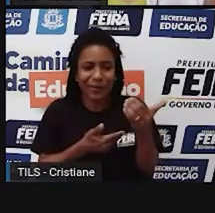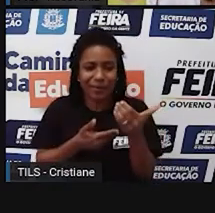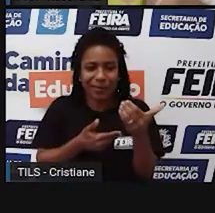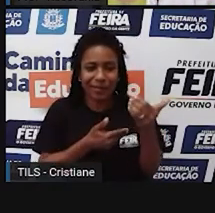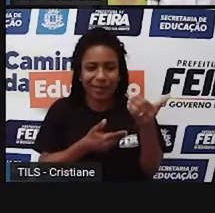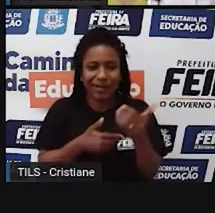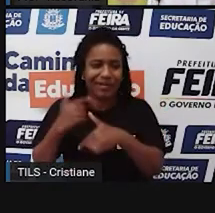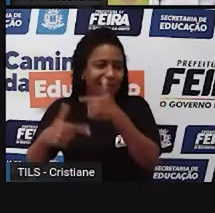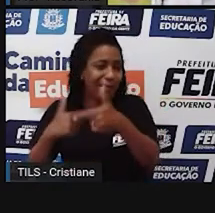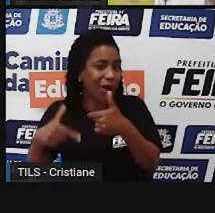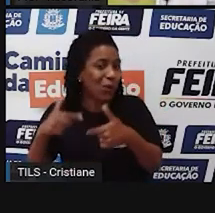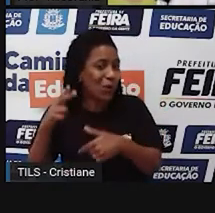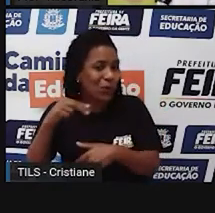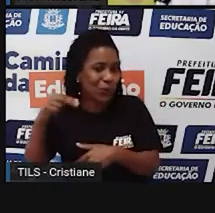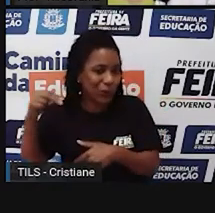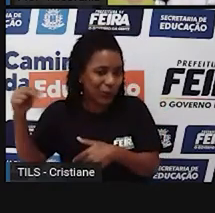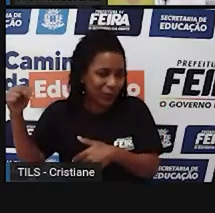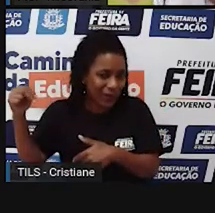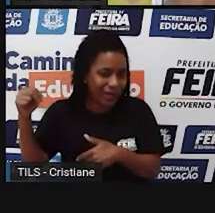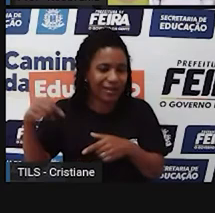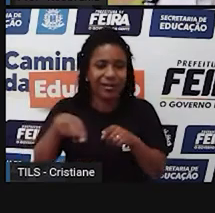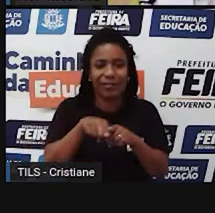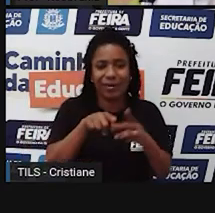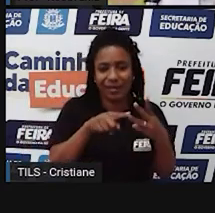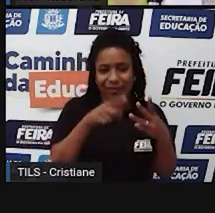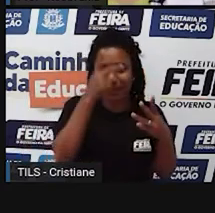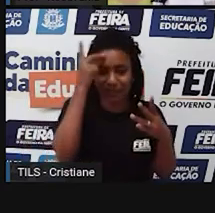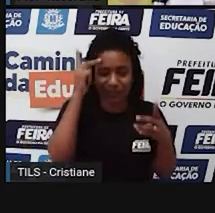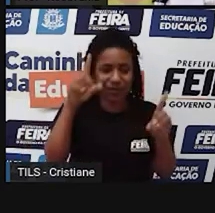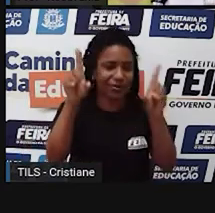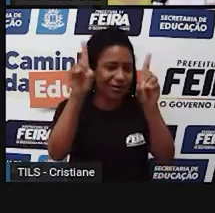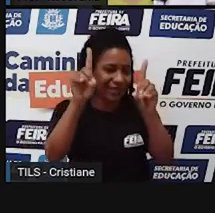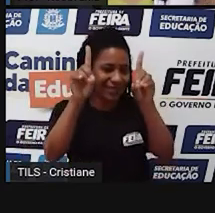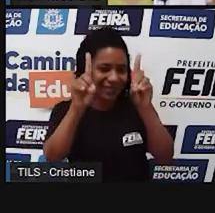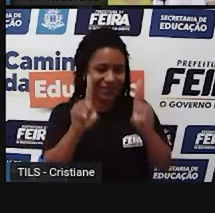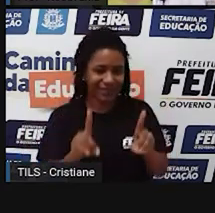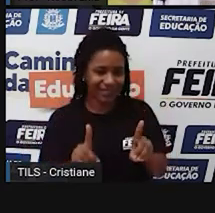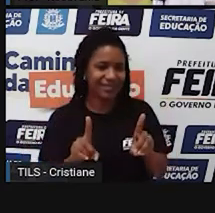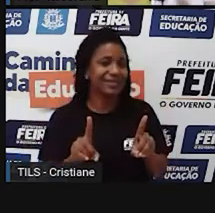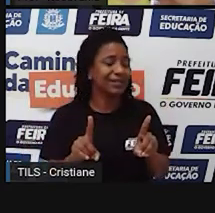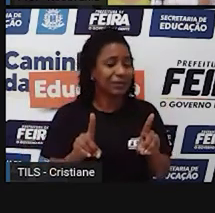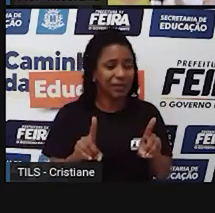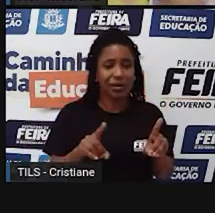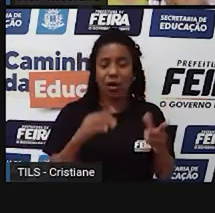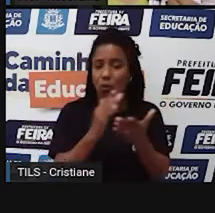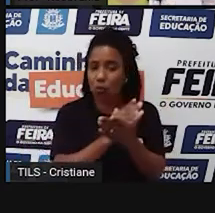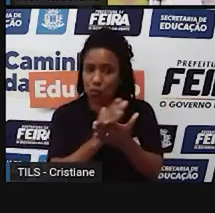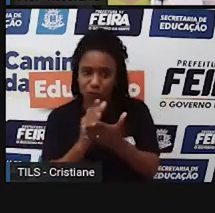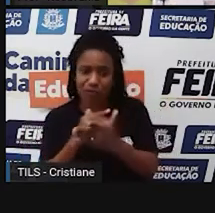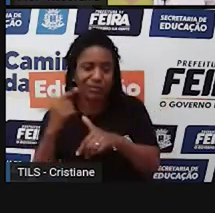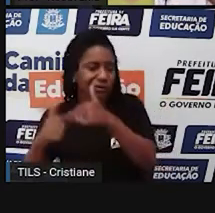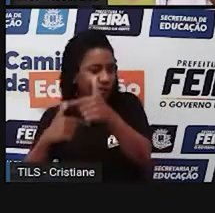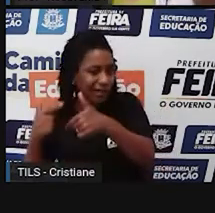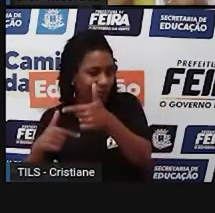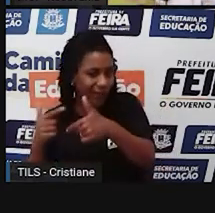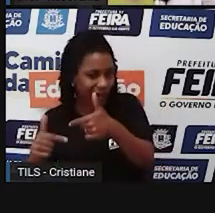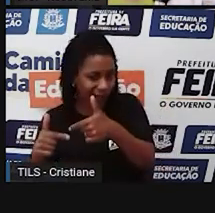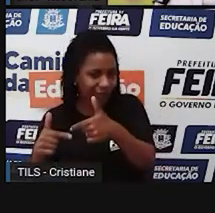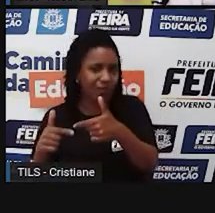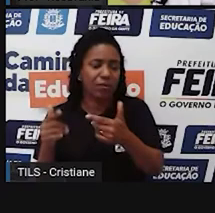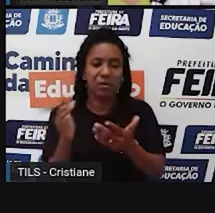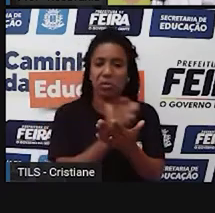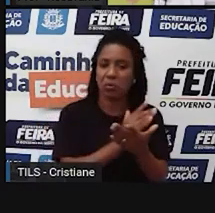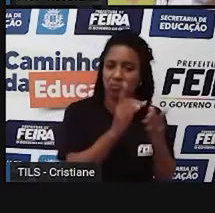também não são todos, porque alguns trabalham, né? Também. Então, tem alguns que a deficiência ou que a própria